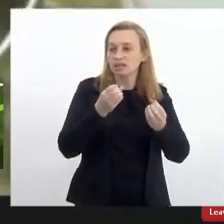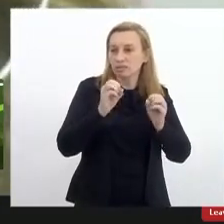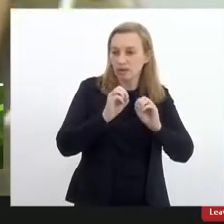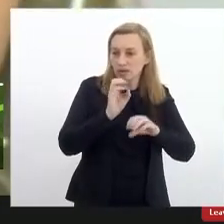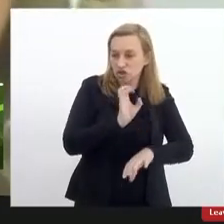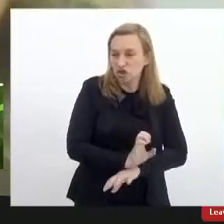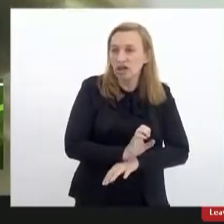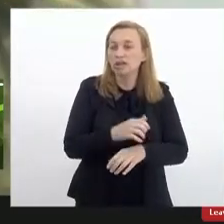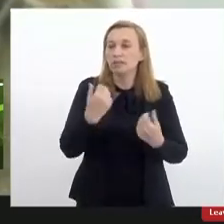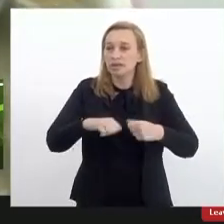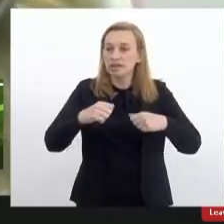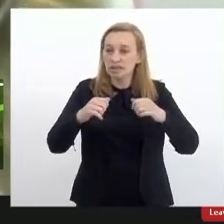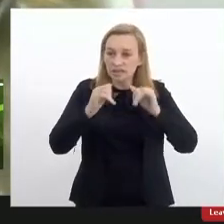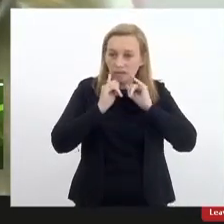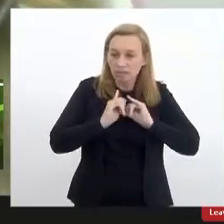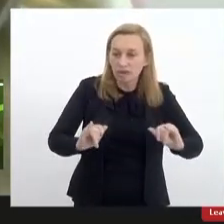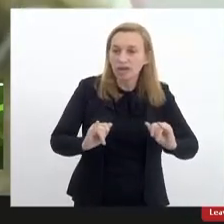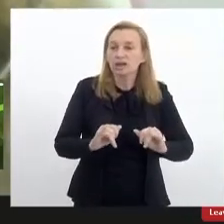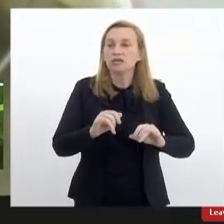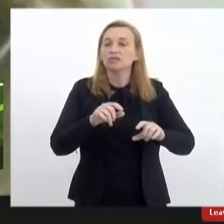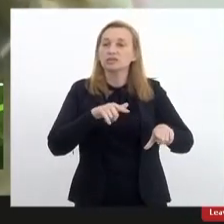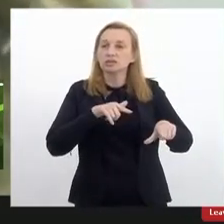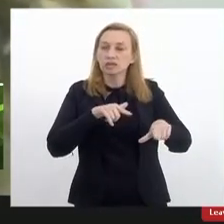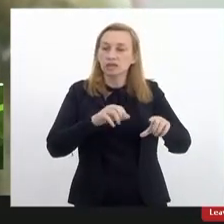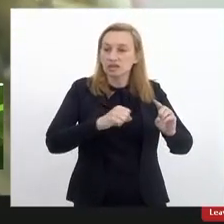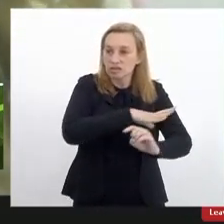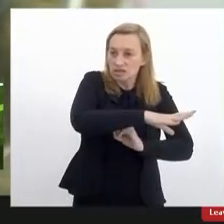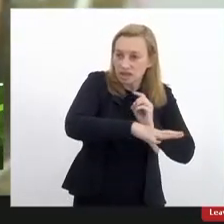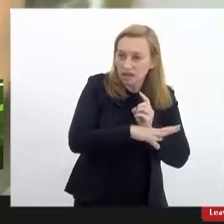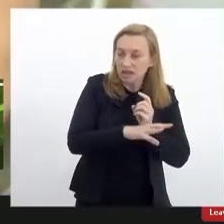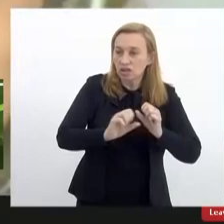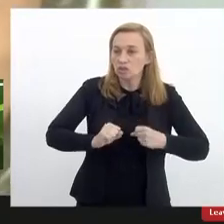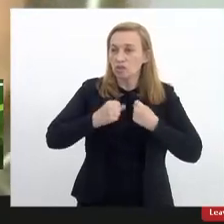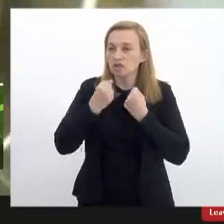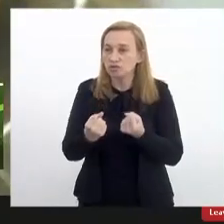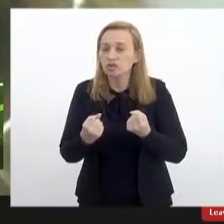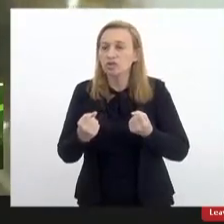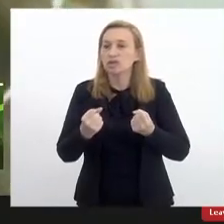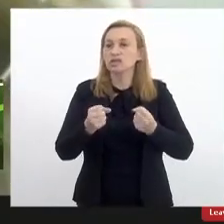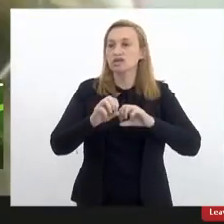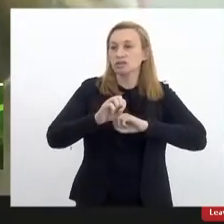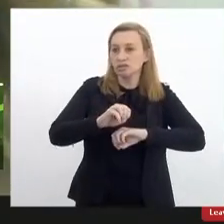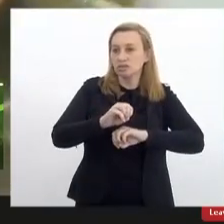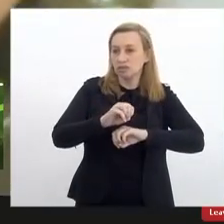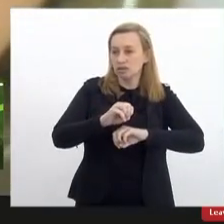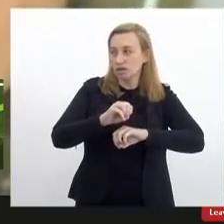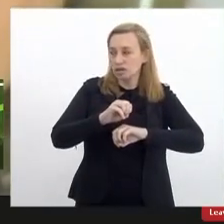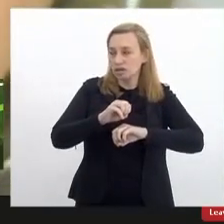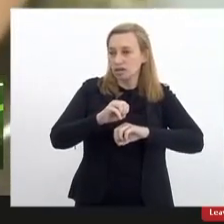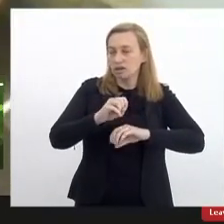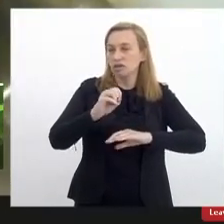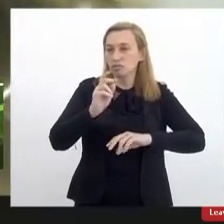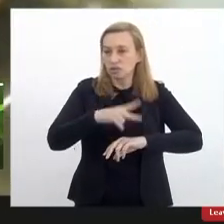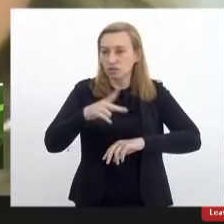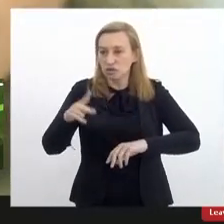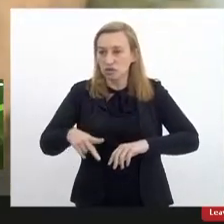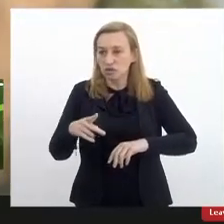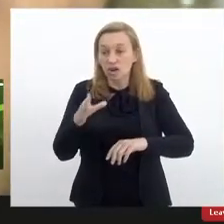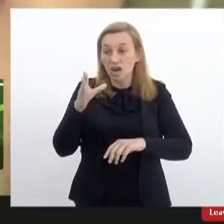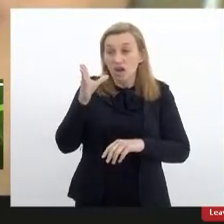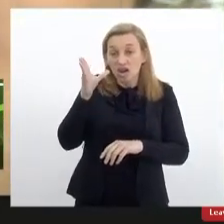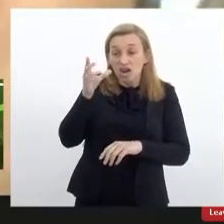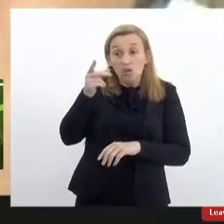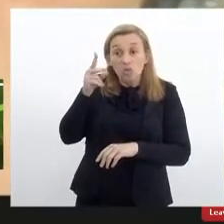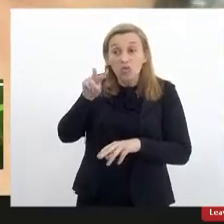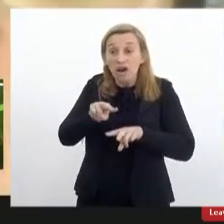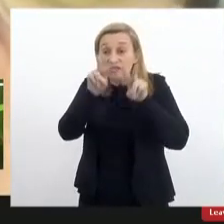preciso conclamar a sociedade civil a somar forças contra os conglomerados educacionais que visam somente ao lucro e não tem compromisso com a